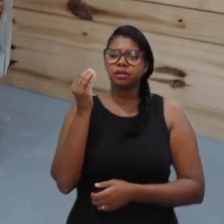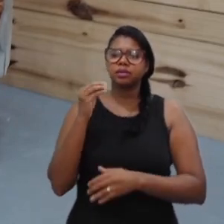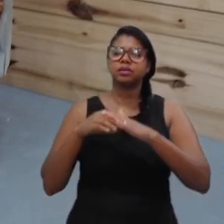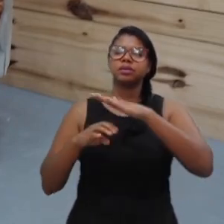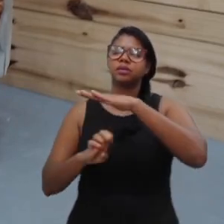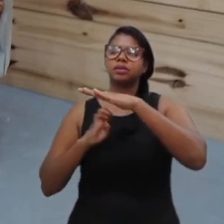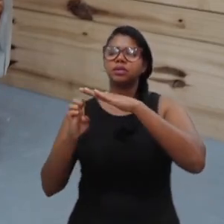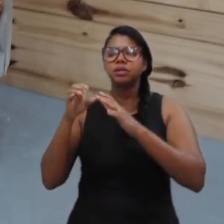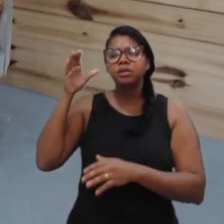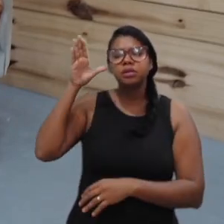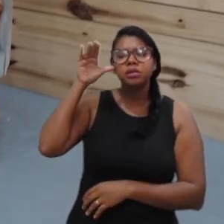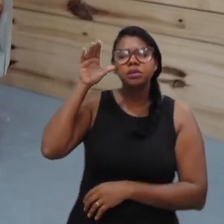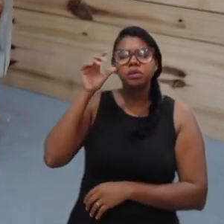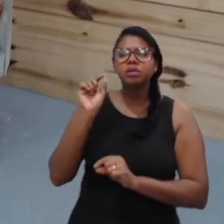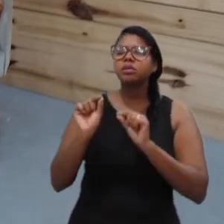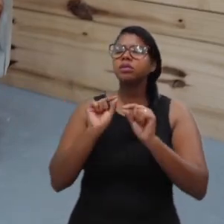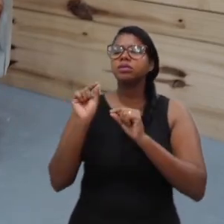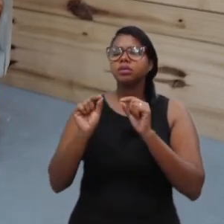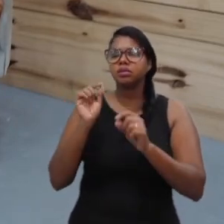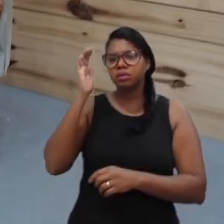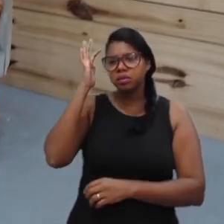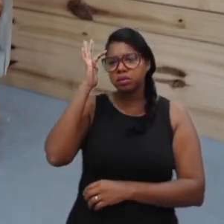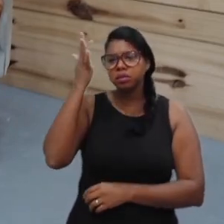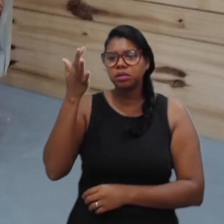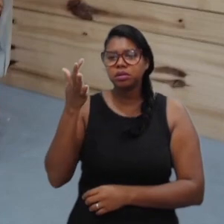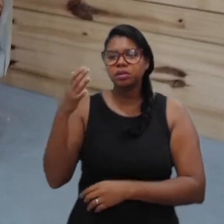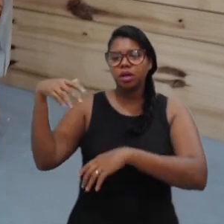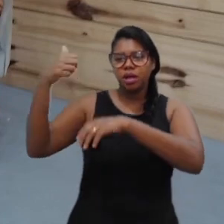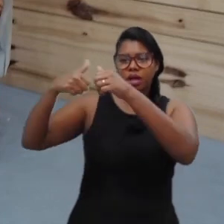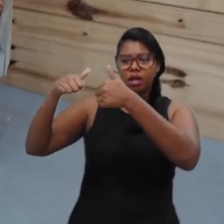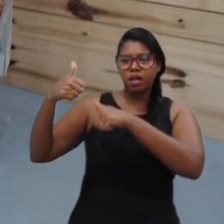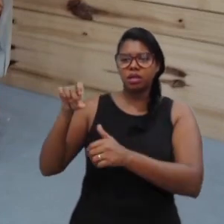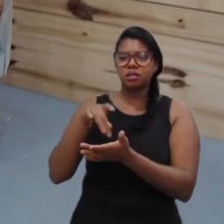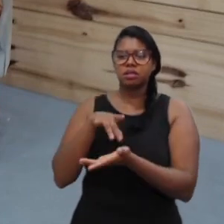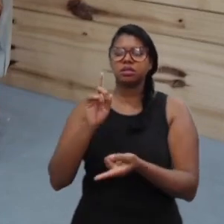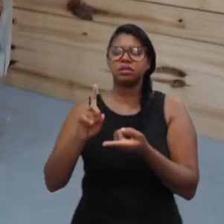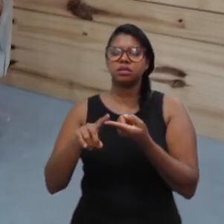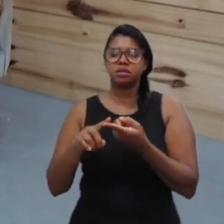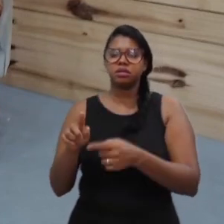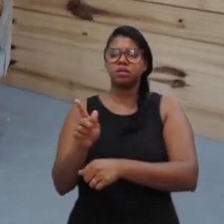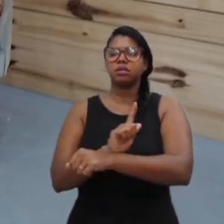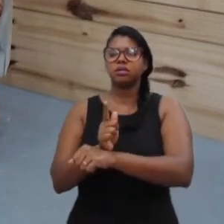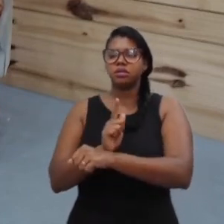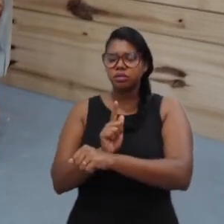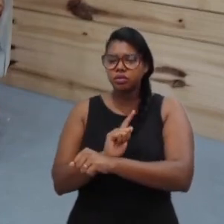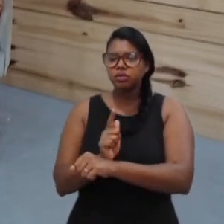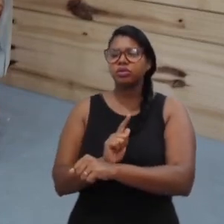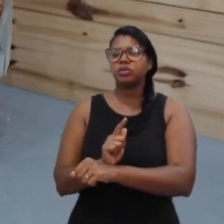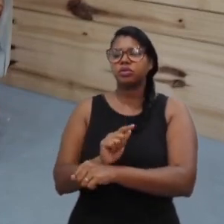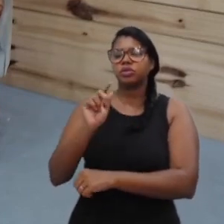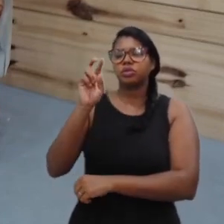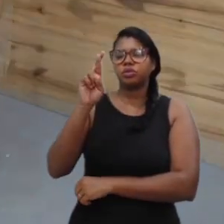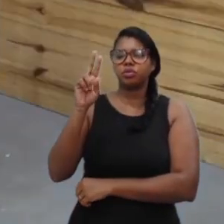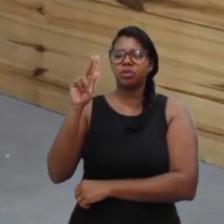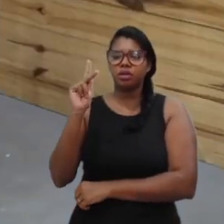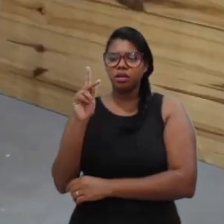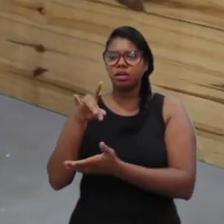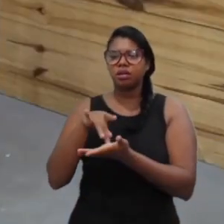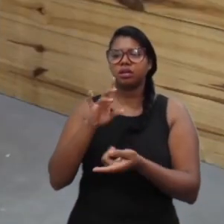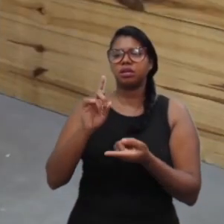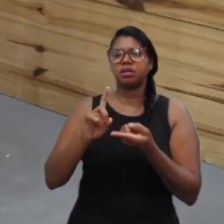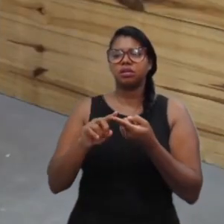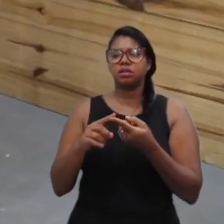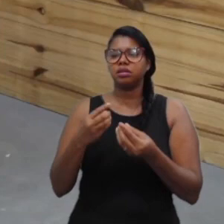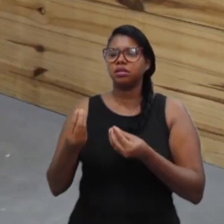fiquei curiosa, a fala de tomada de decisão, analisando o gestor de recursos humanos, como aquele que